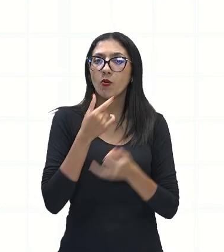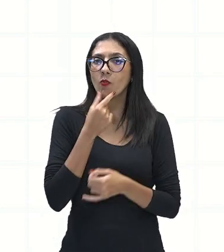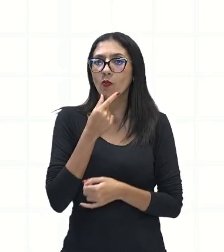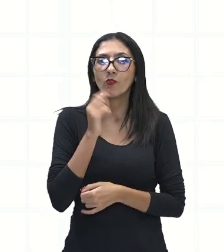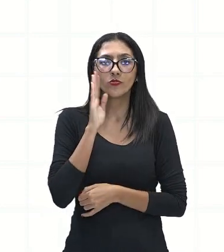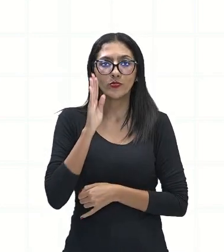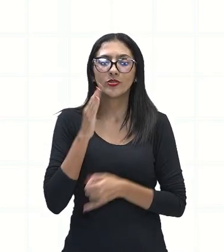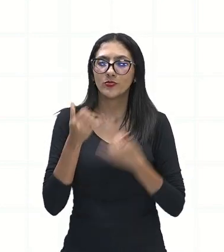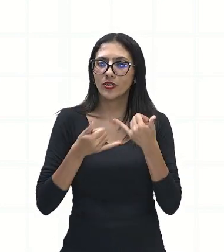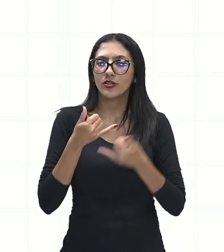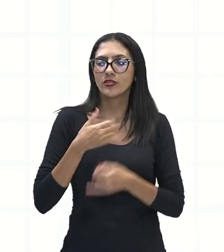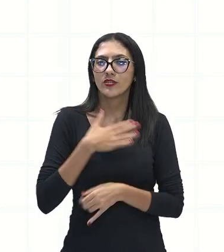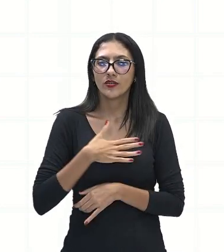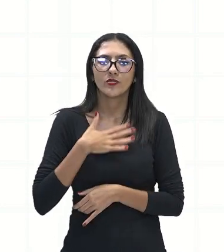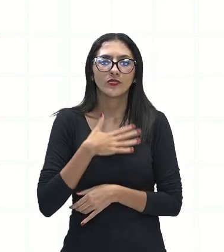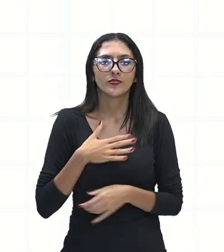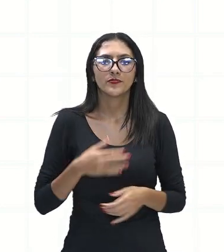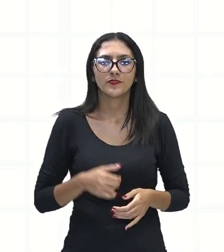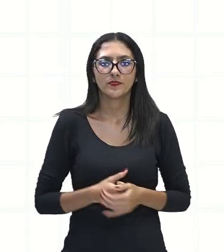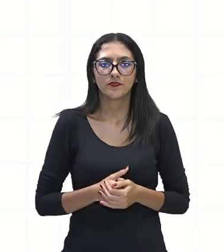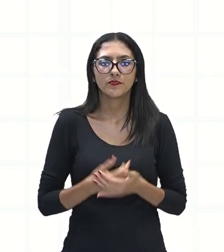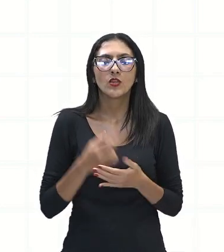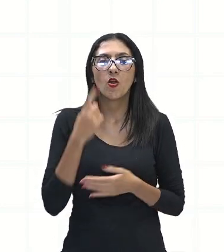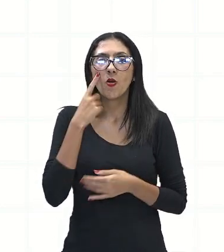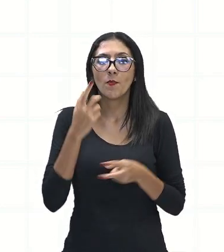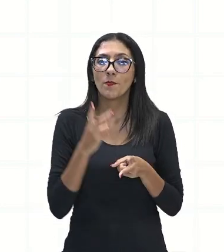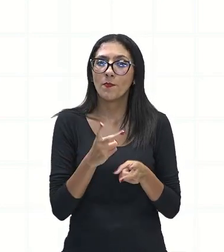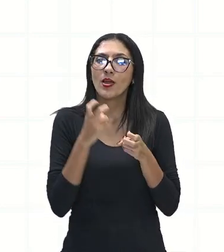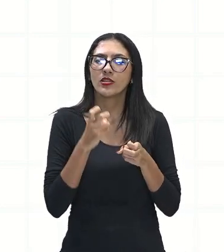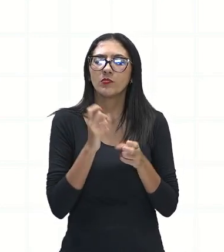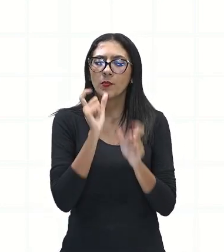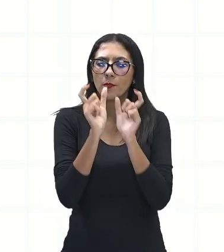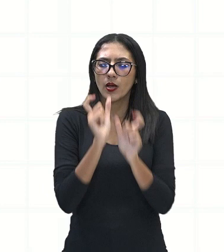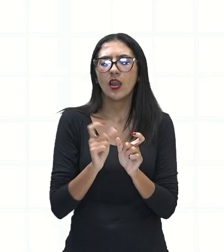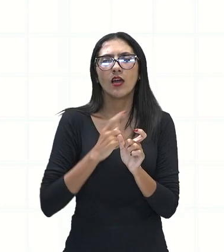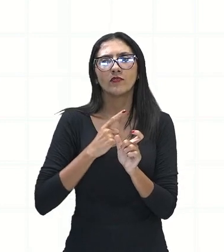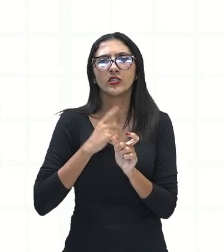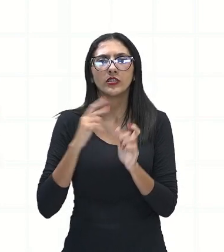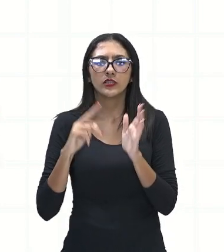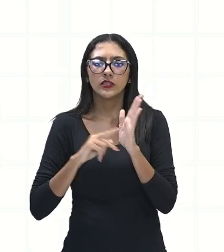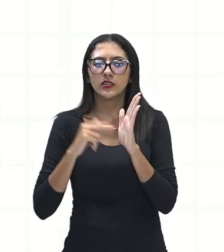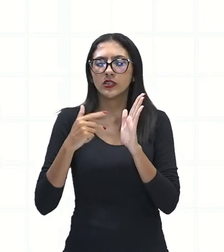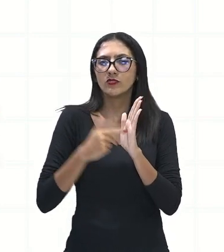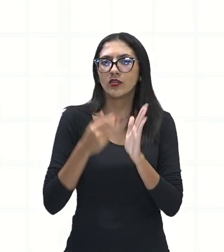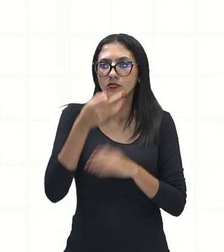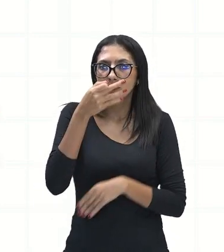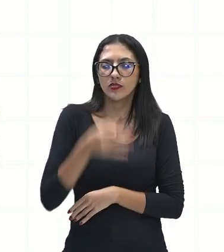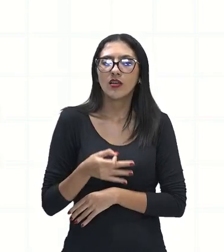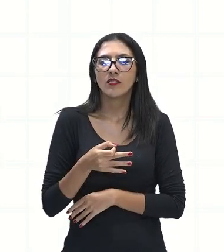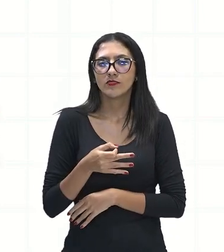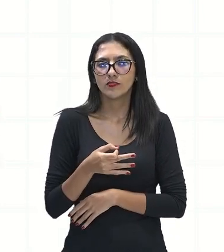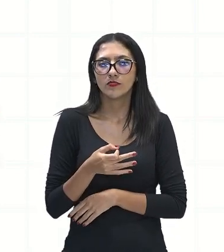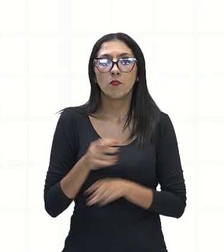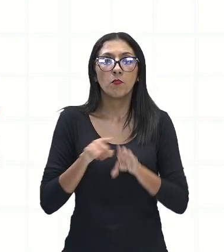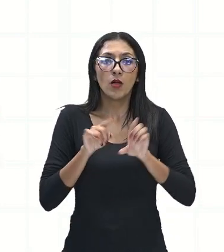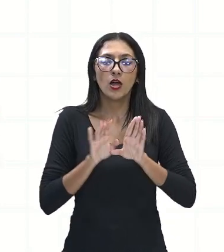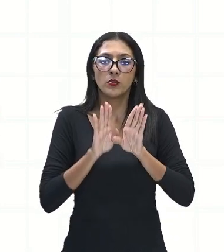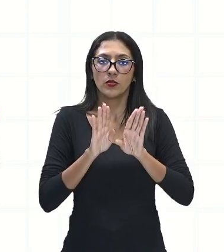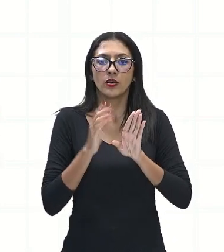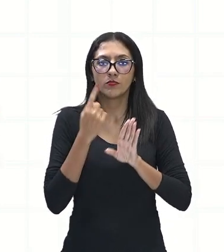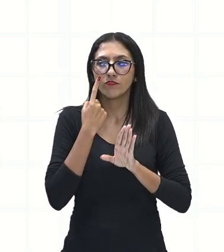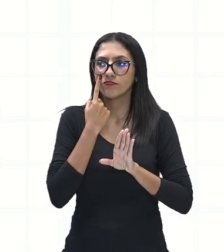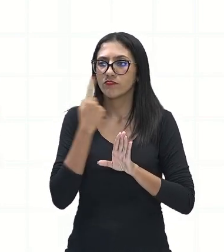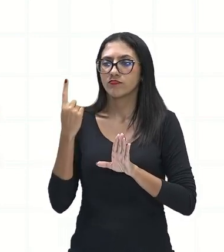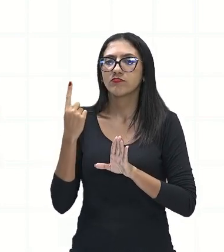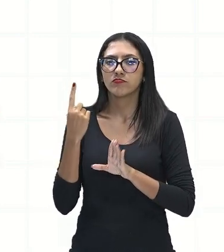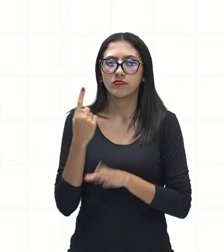vai observando que as palavras estão sendo utilizadas no sentido real. Mas, quando ela diz, vão cegos de